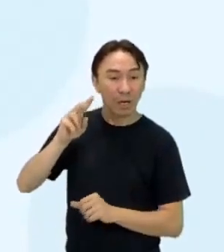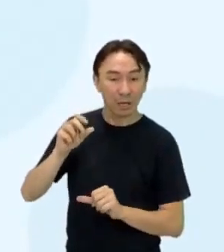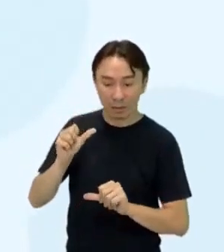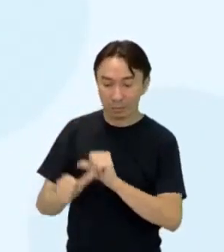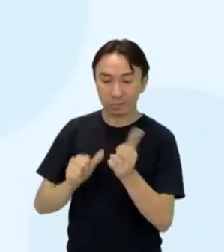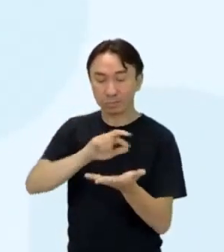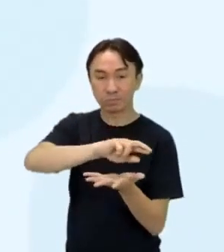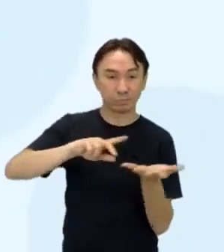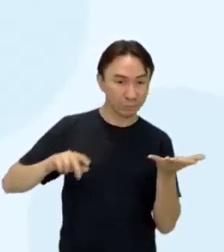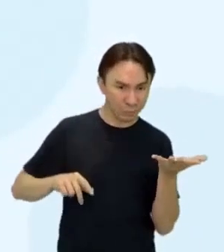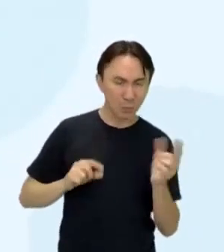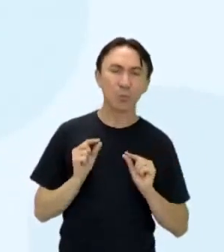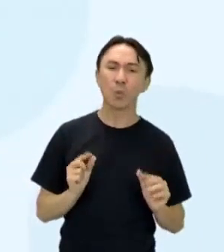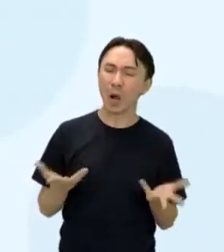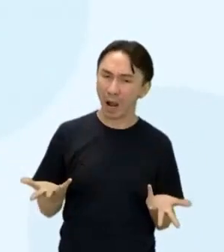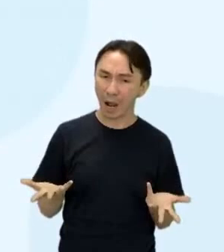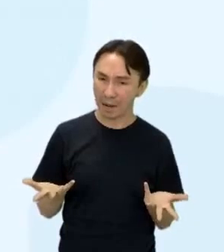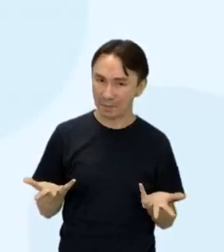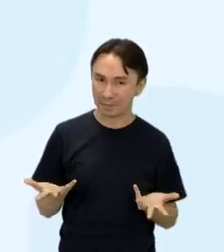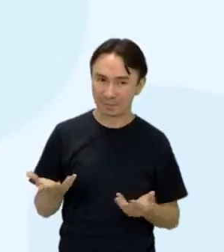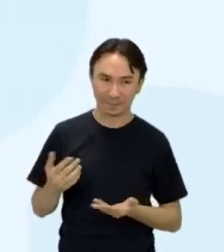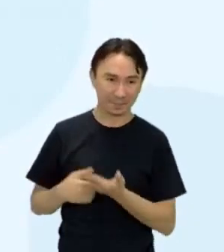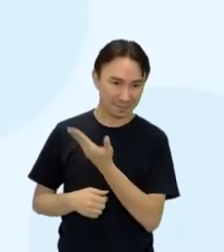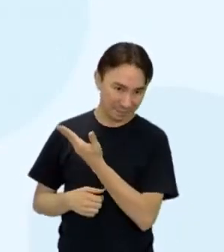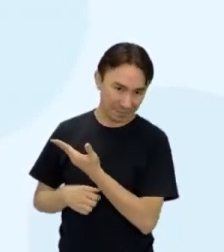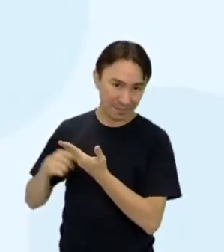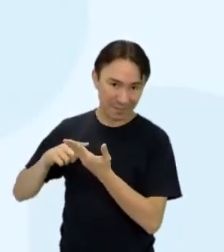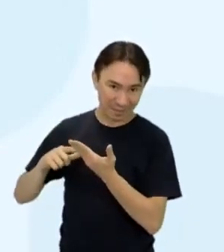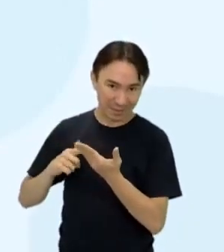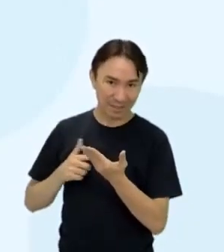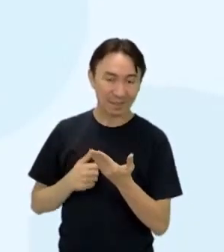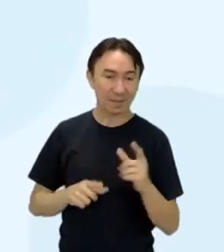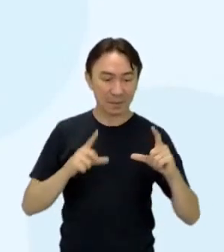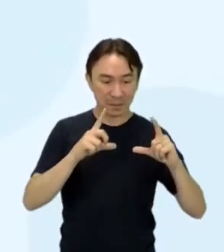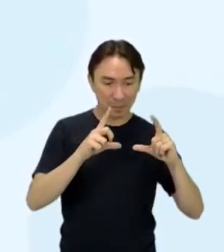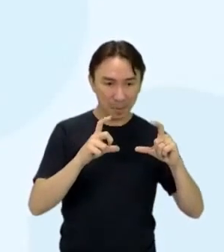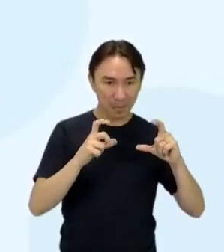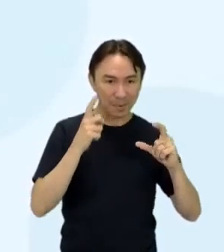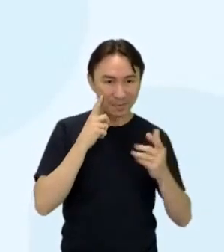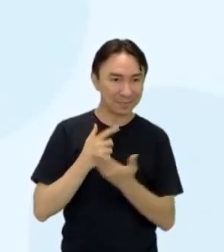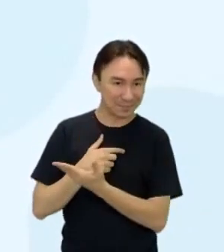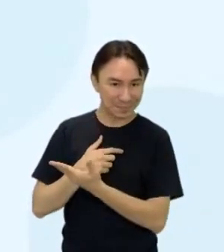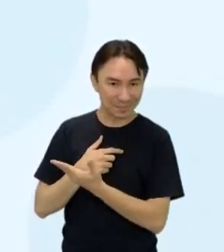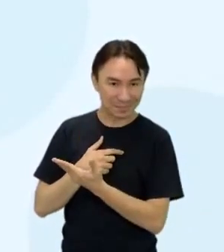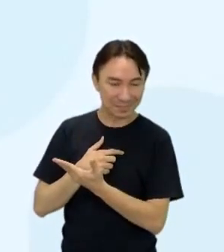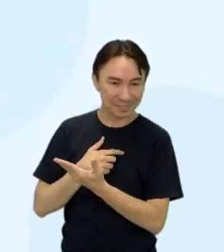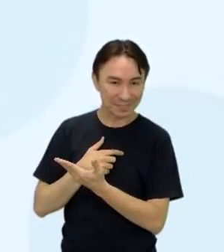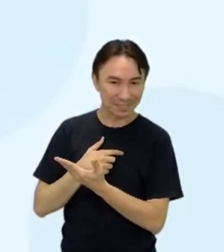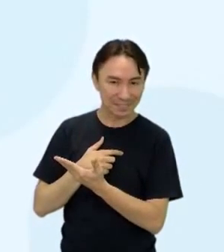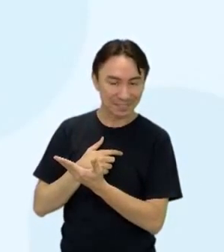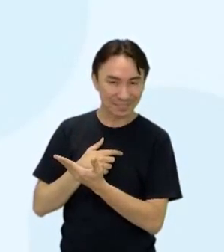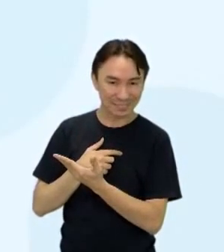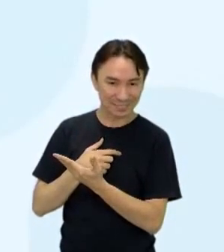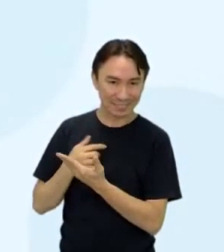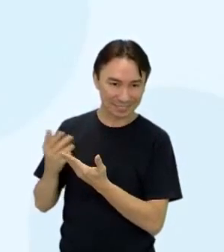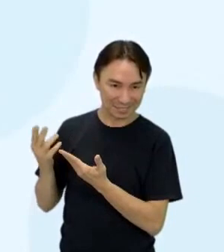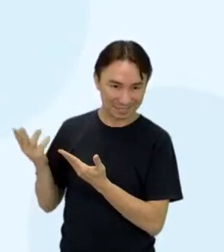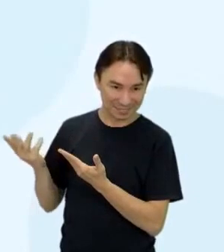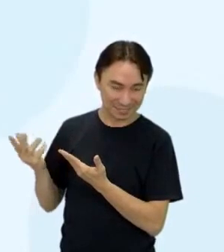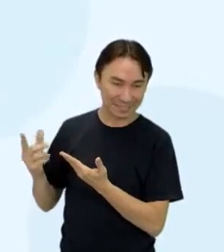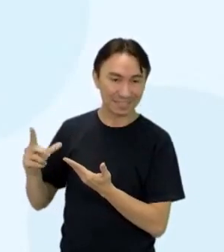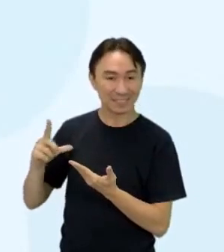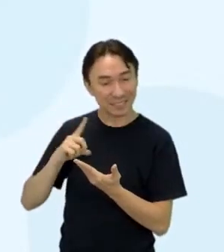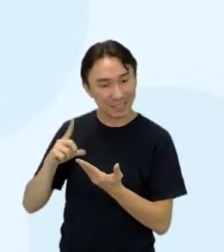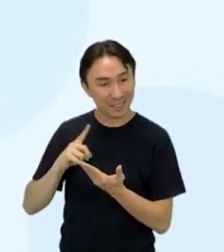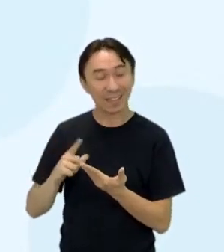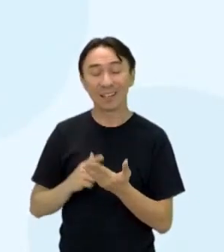Variedade histórica. E aí tem duas figuras, né? Que eu coloquei. já para poder exemplificar como a variedade histórica trabalha.